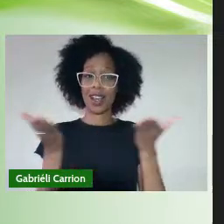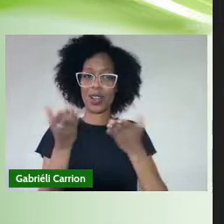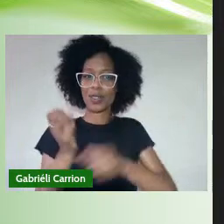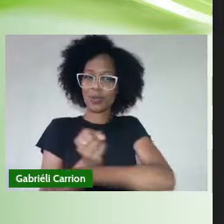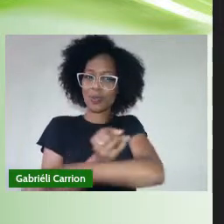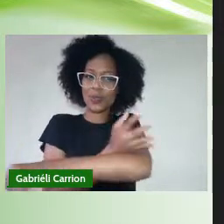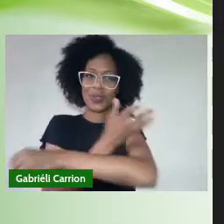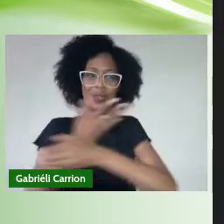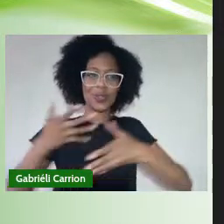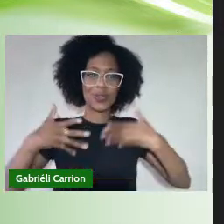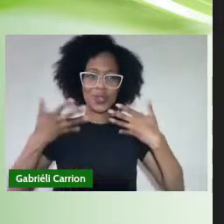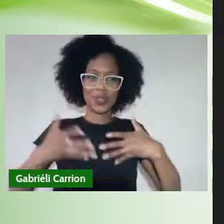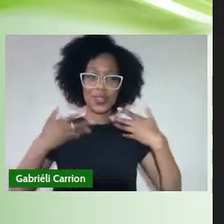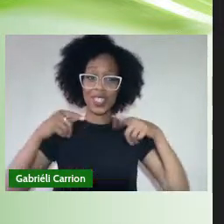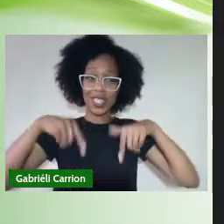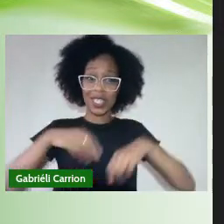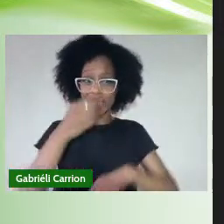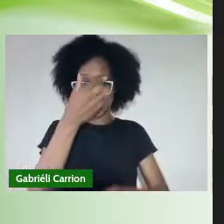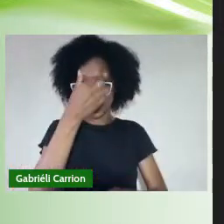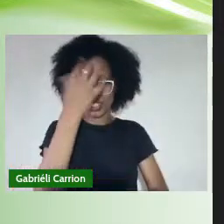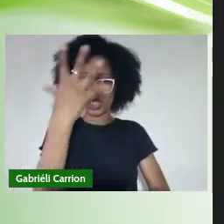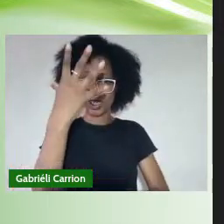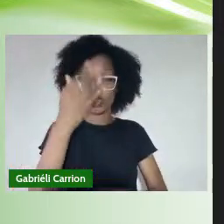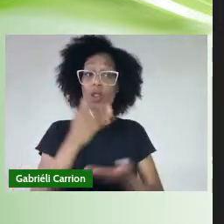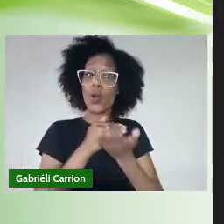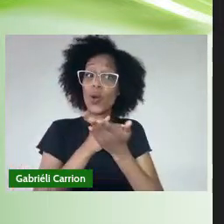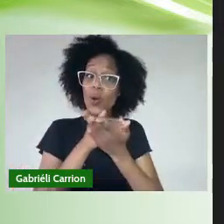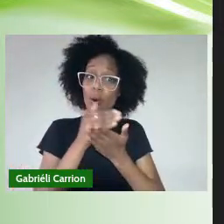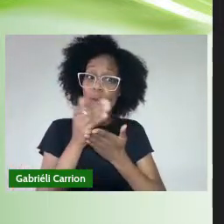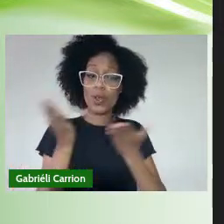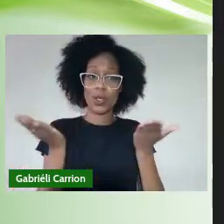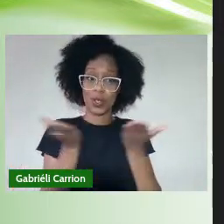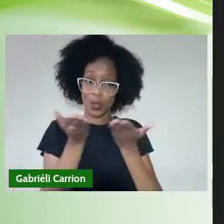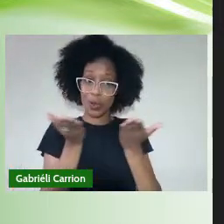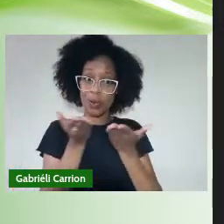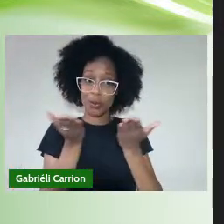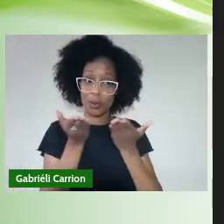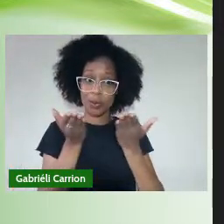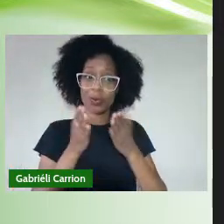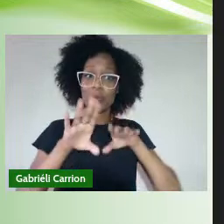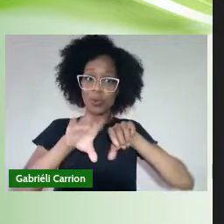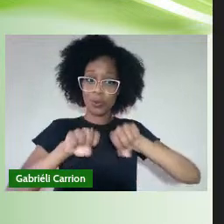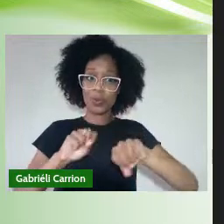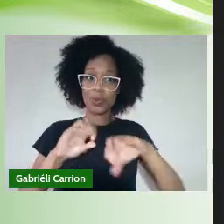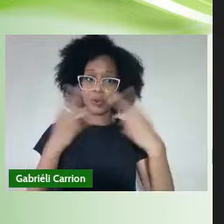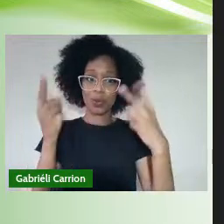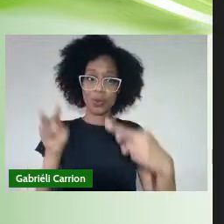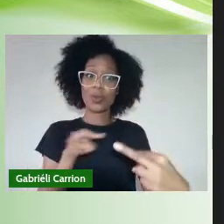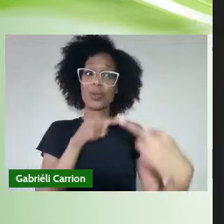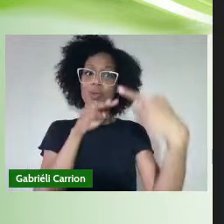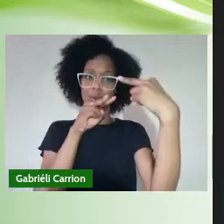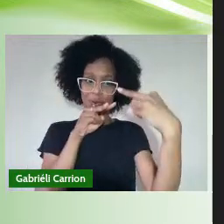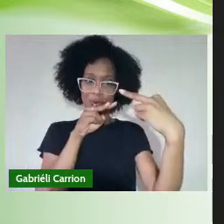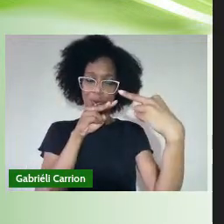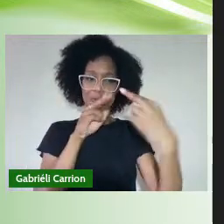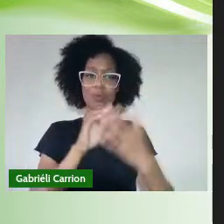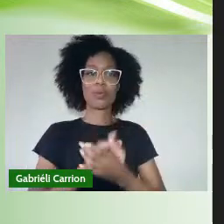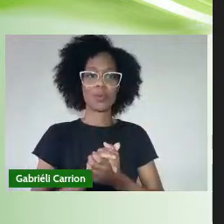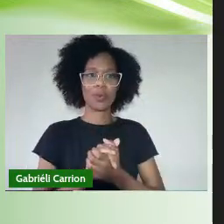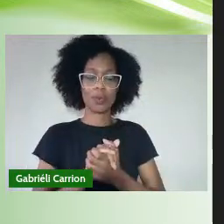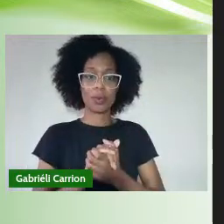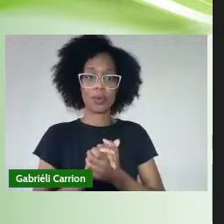Universidade Federal do Pampa inicia neste momento a sessão solene de colação de grau virtual dos